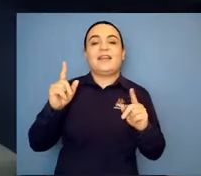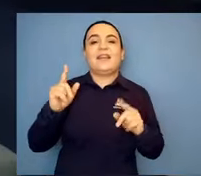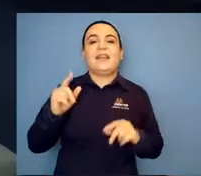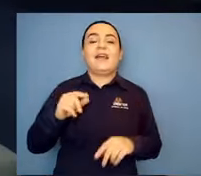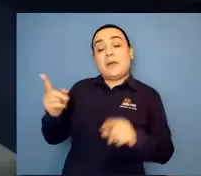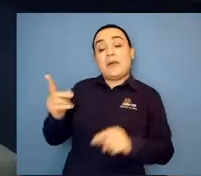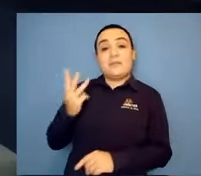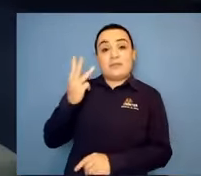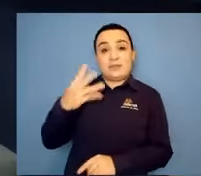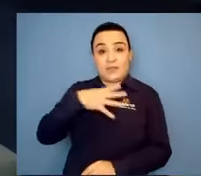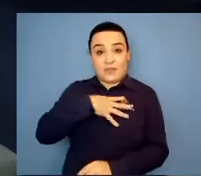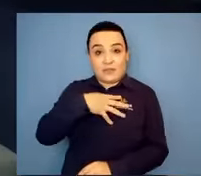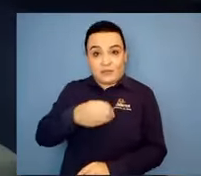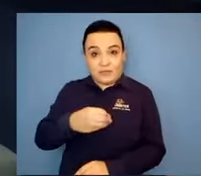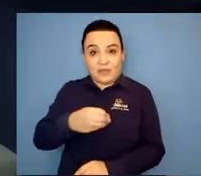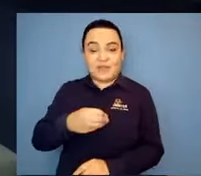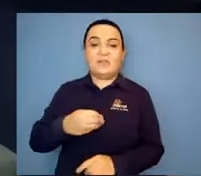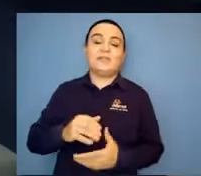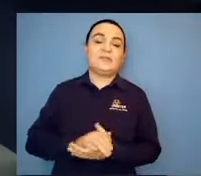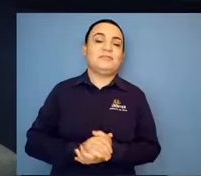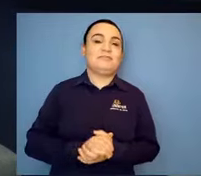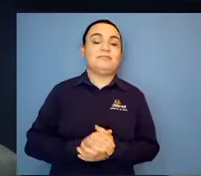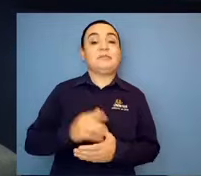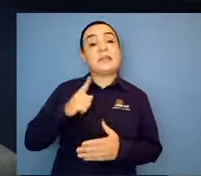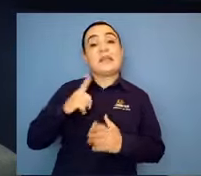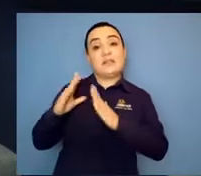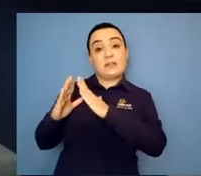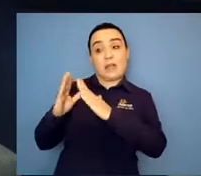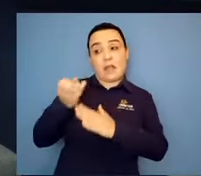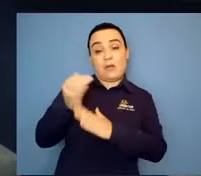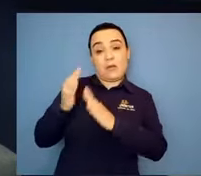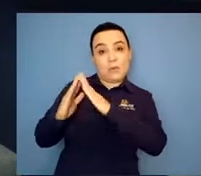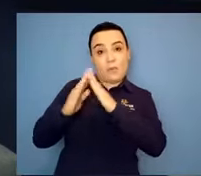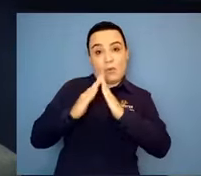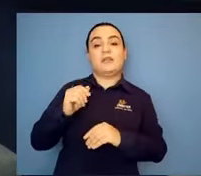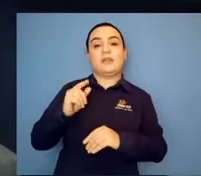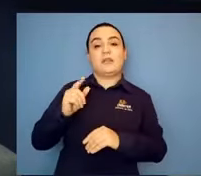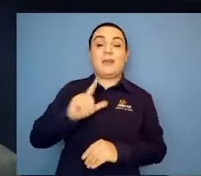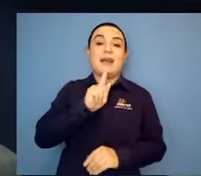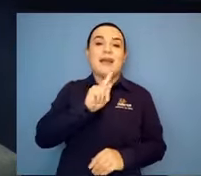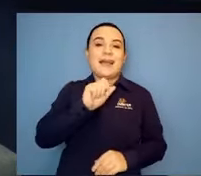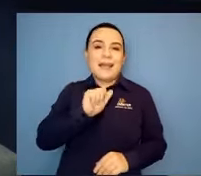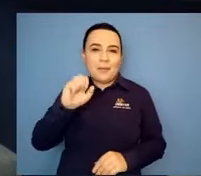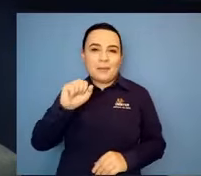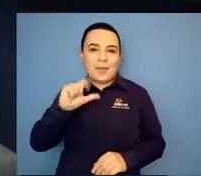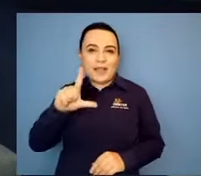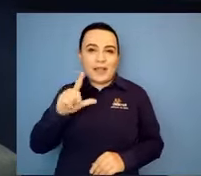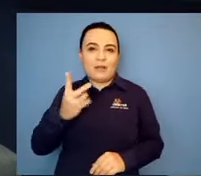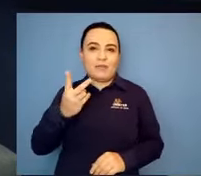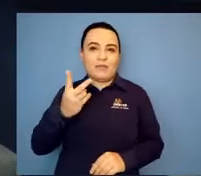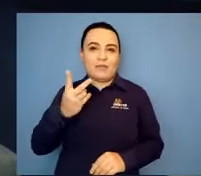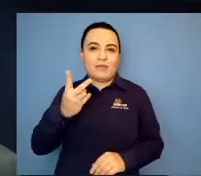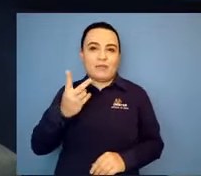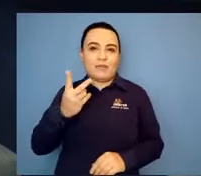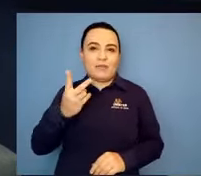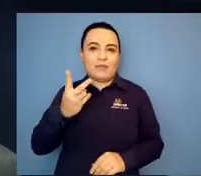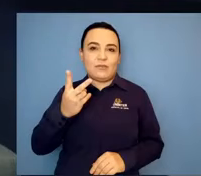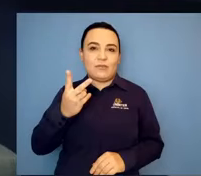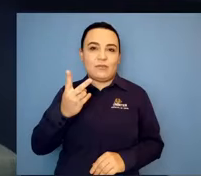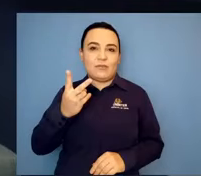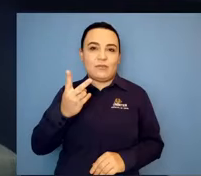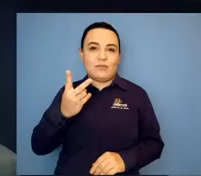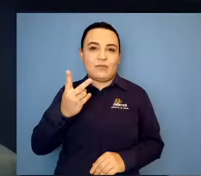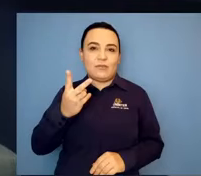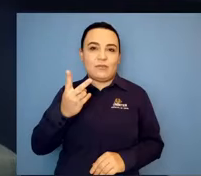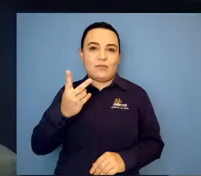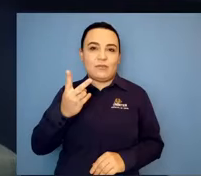tenho o Gabriel, que teria 22 anos, né, Gabriel mora no céu, e tem a Sofia, que agora, em